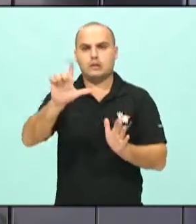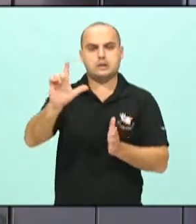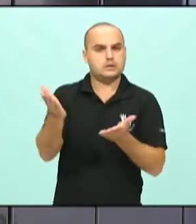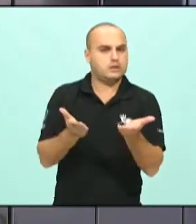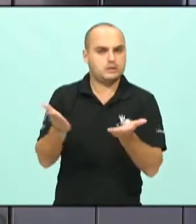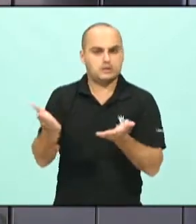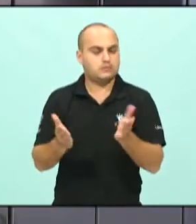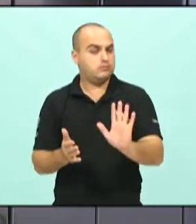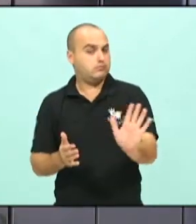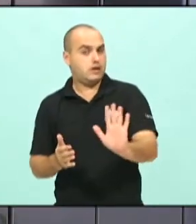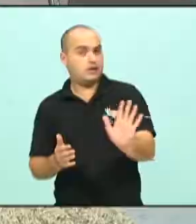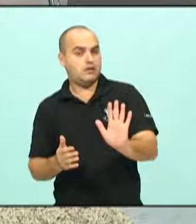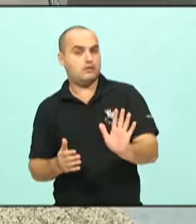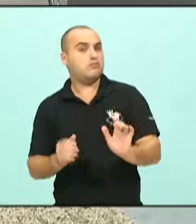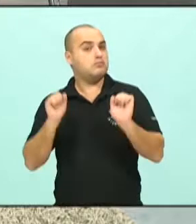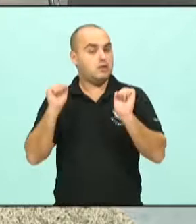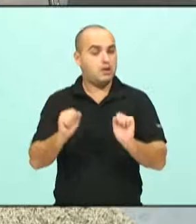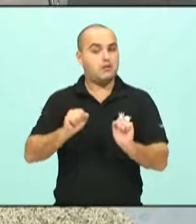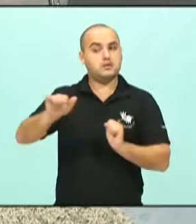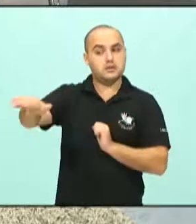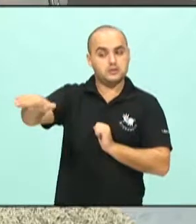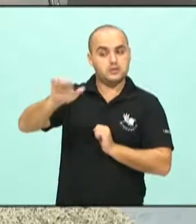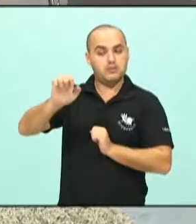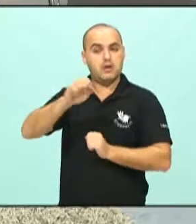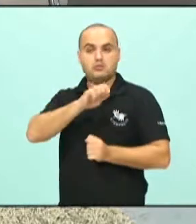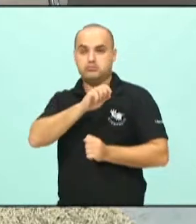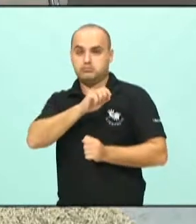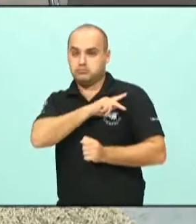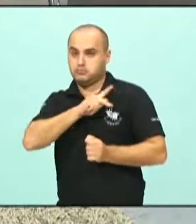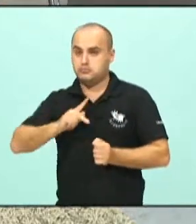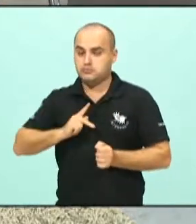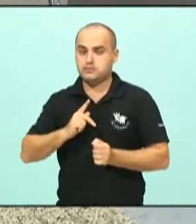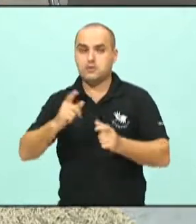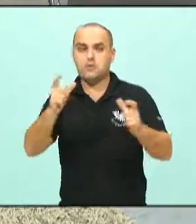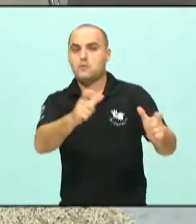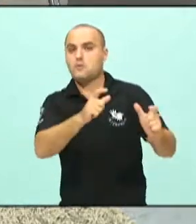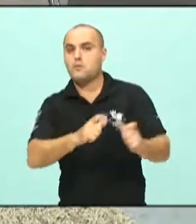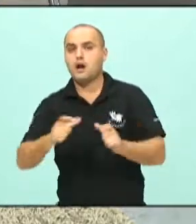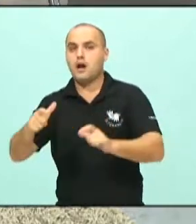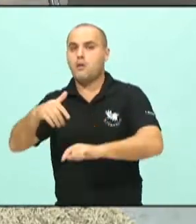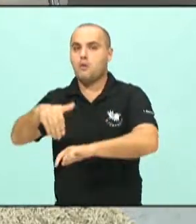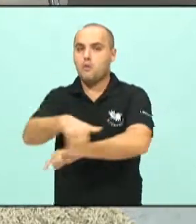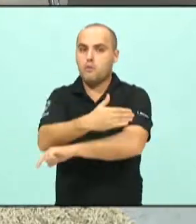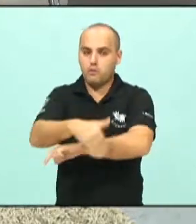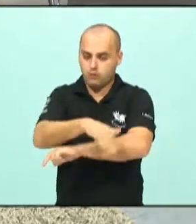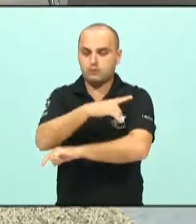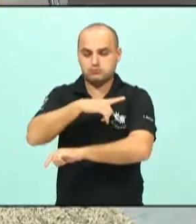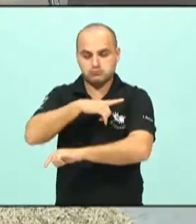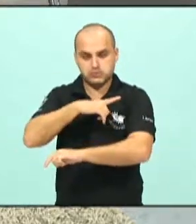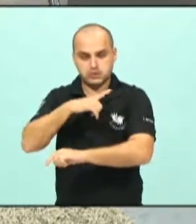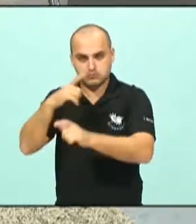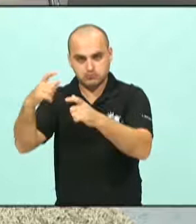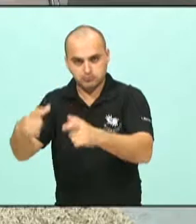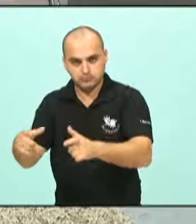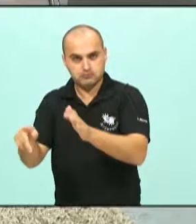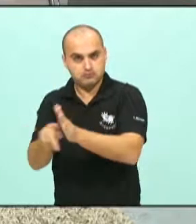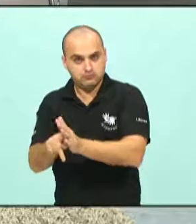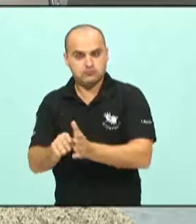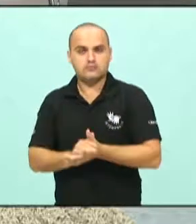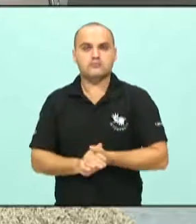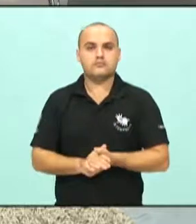pode ser um edital de chamamento público em locais, em ruas pré-definidas, especialmente